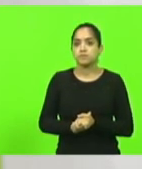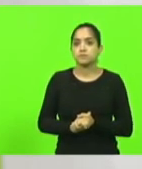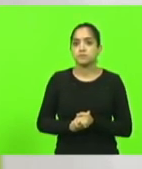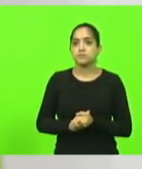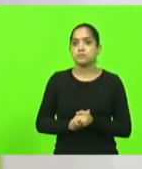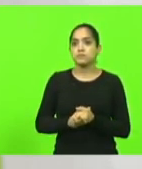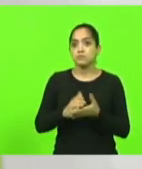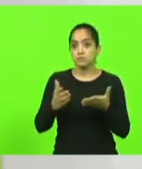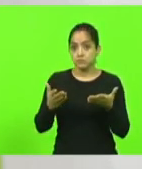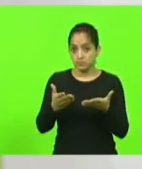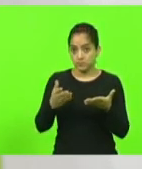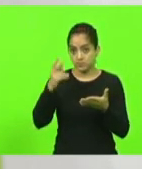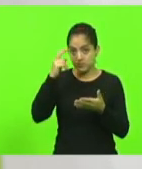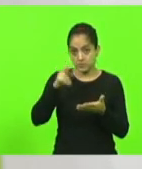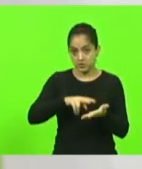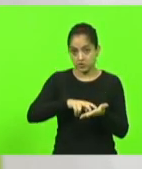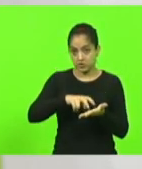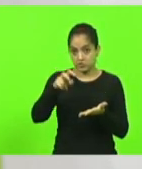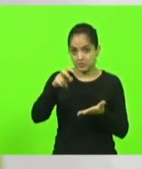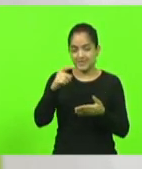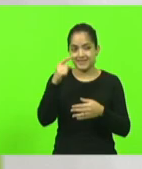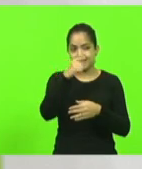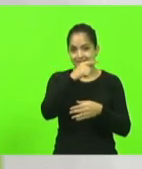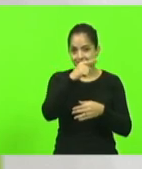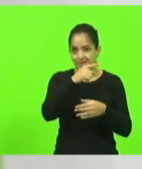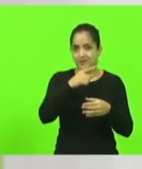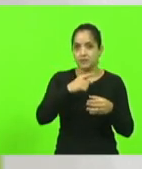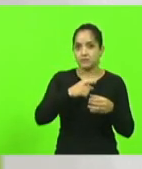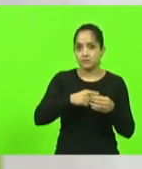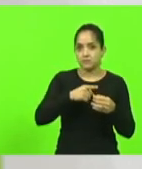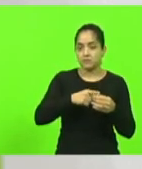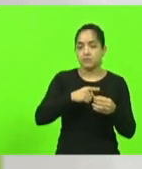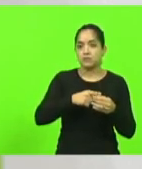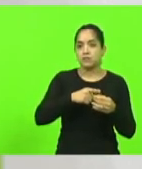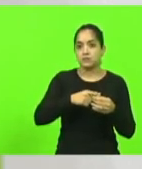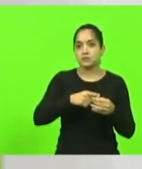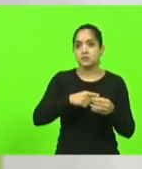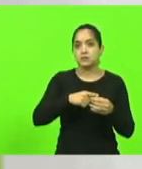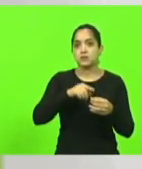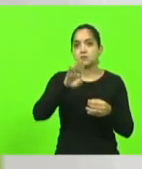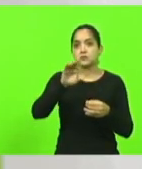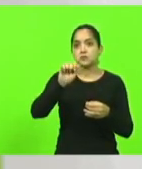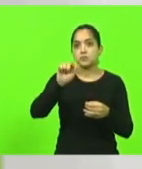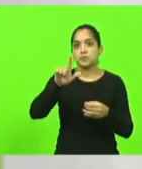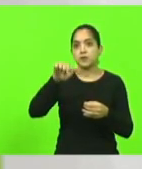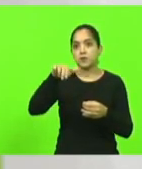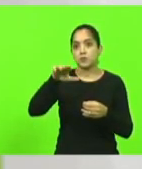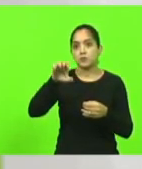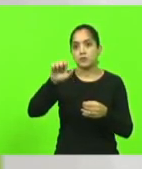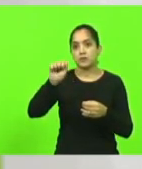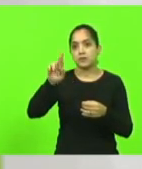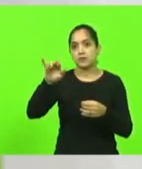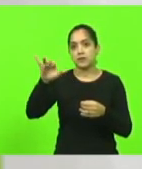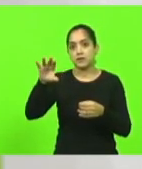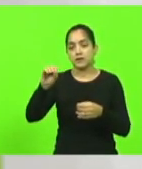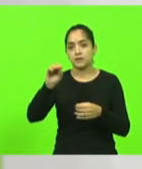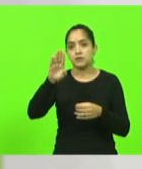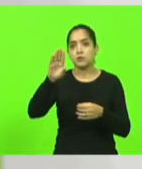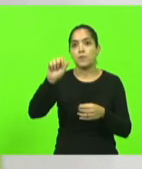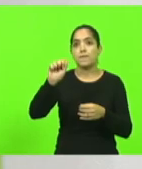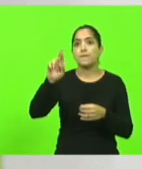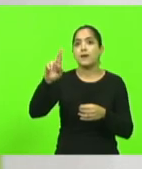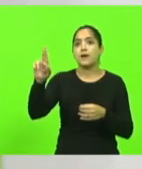Estarei na parte da manhã em Balneário Barra do Sul, por isso que eu convido a todos de São Francisco e Araquaria nos